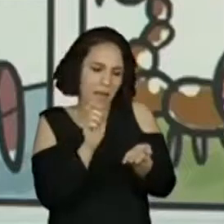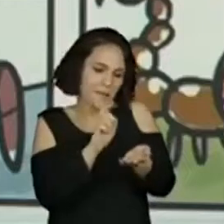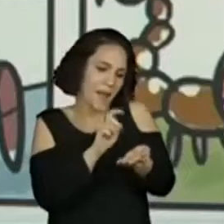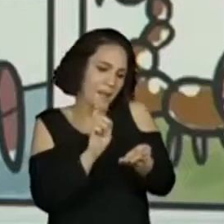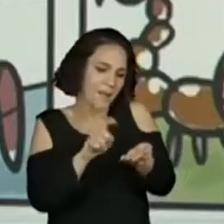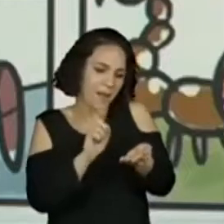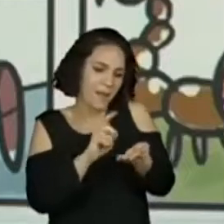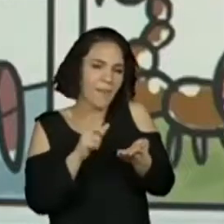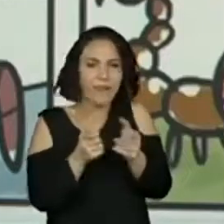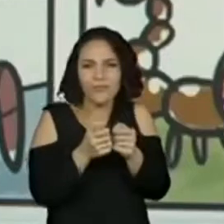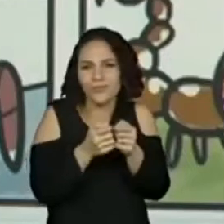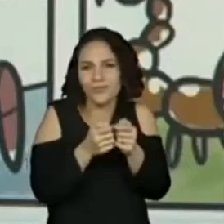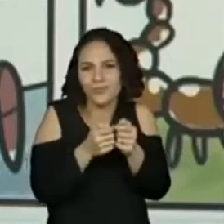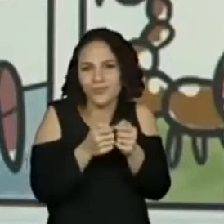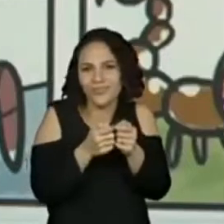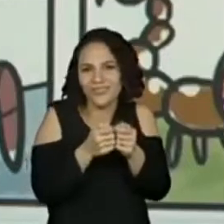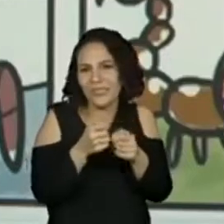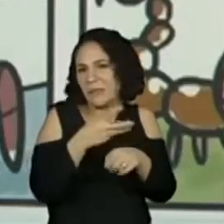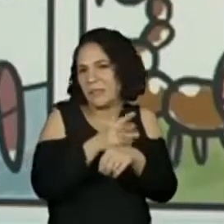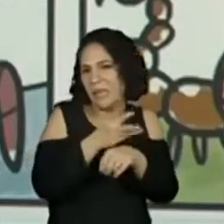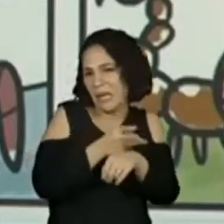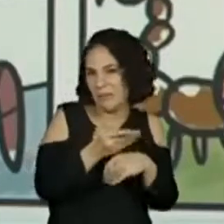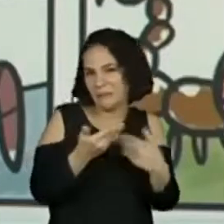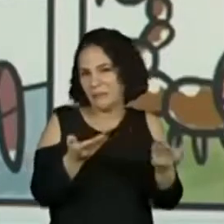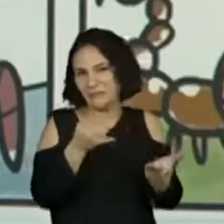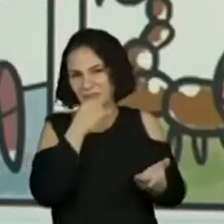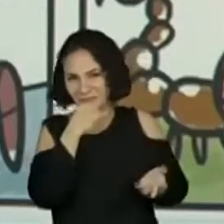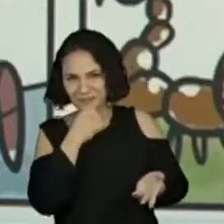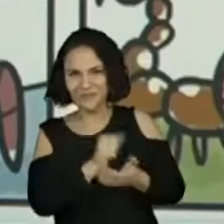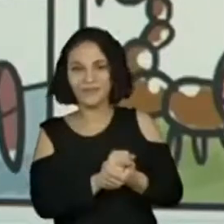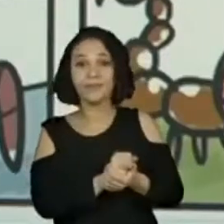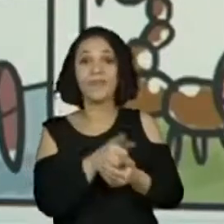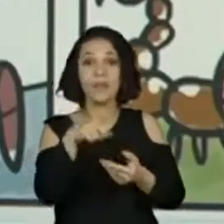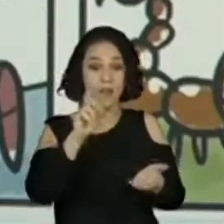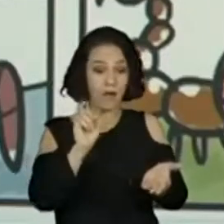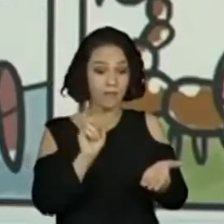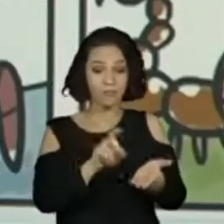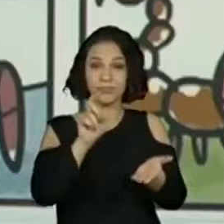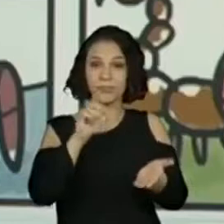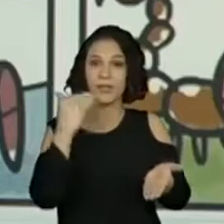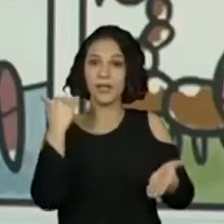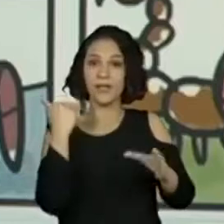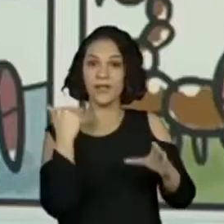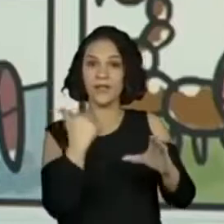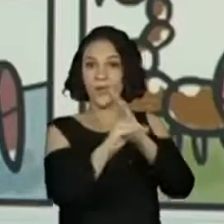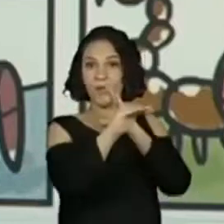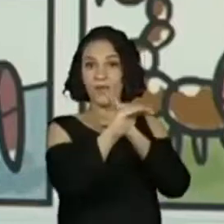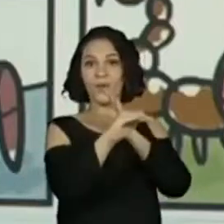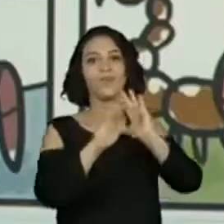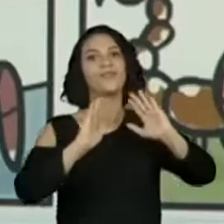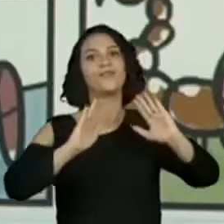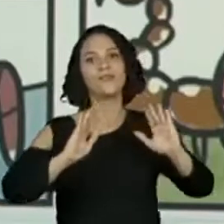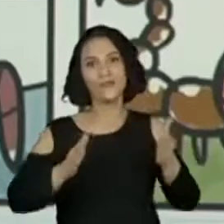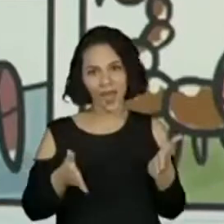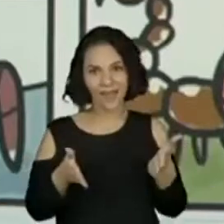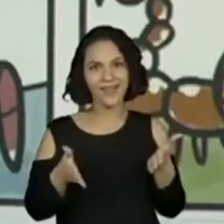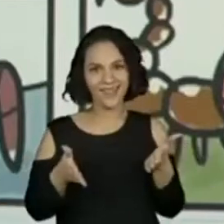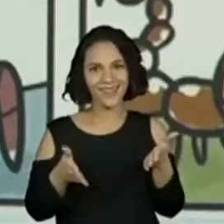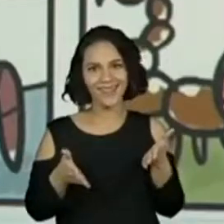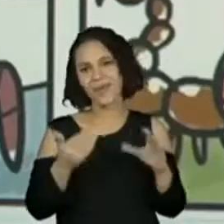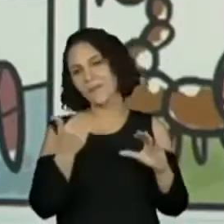digitando. Digitando. E quando ela dá enviar, é que ela está mandando a